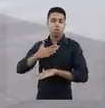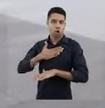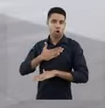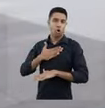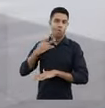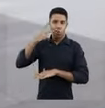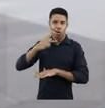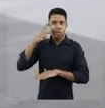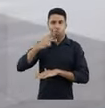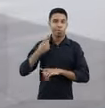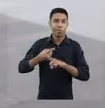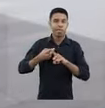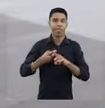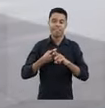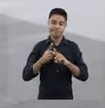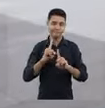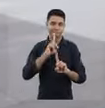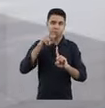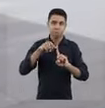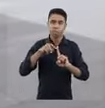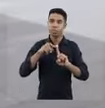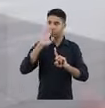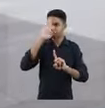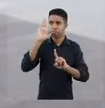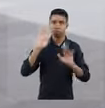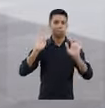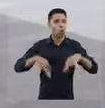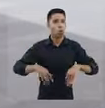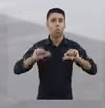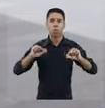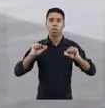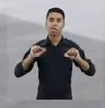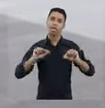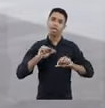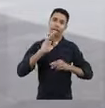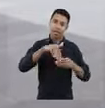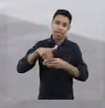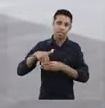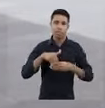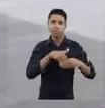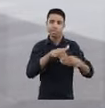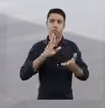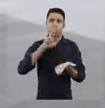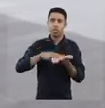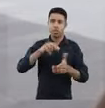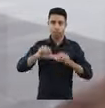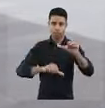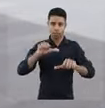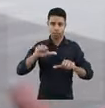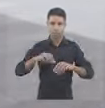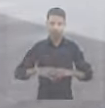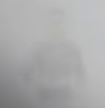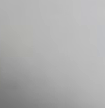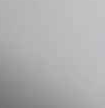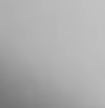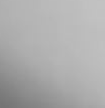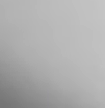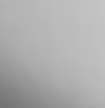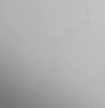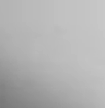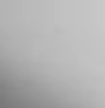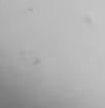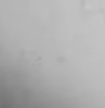discriminação por orientação política porque ele tem uma finalidade última. Qual é a finalidade última? Alterar o resultado de uma eleição.